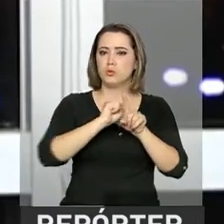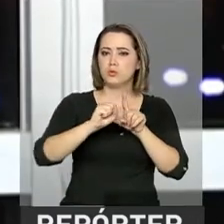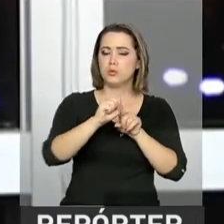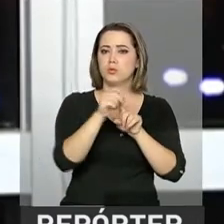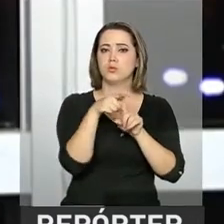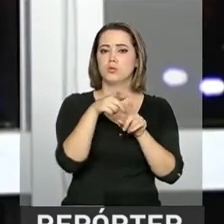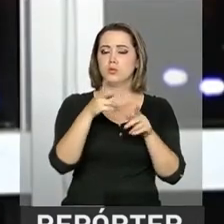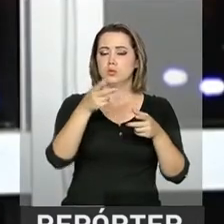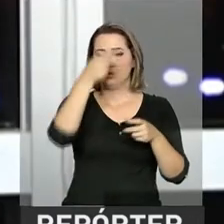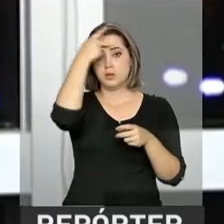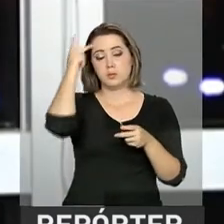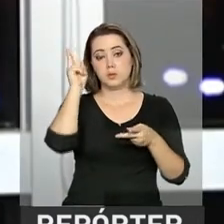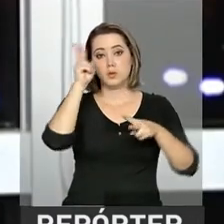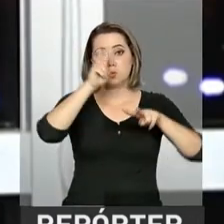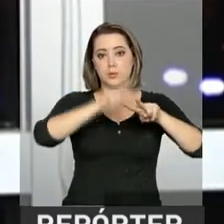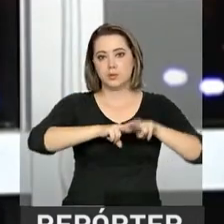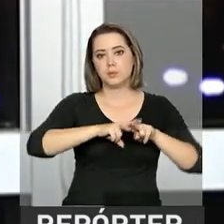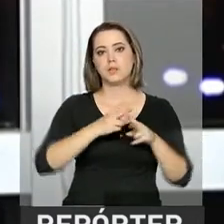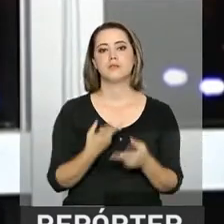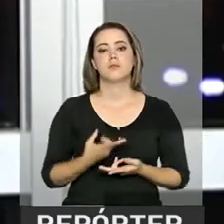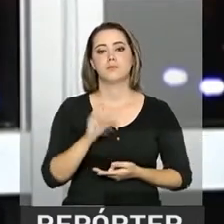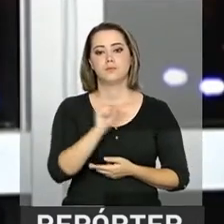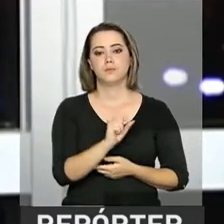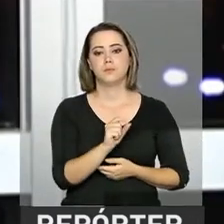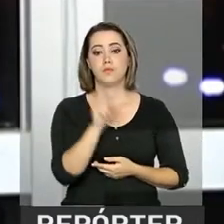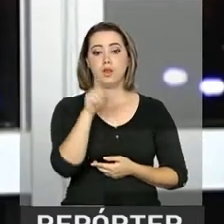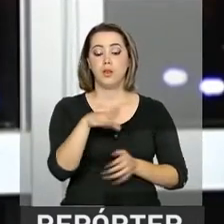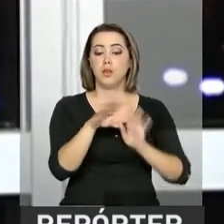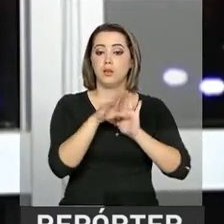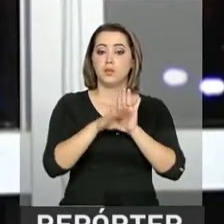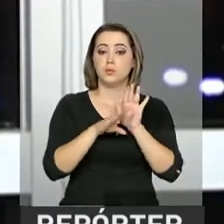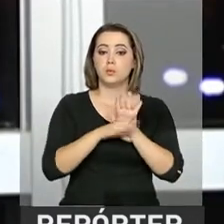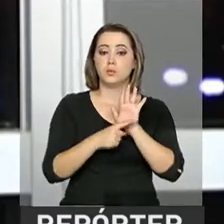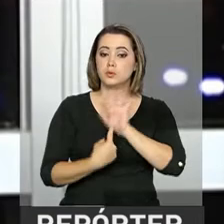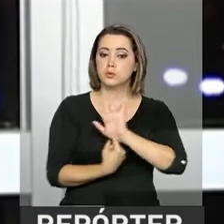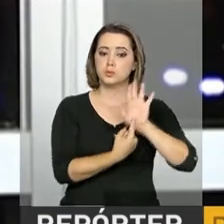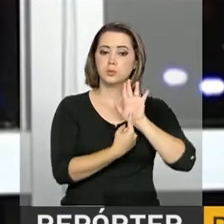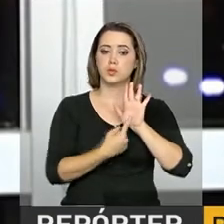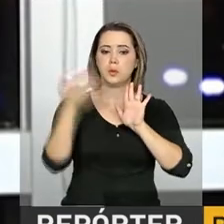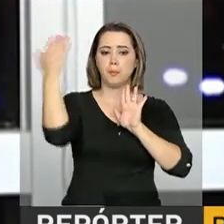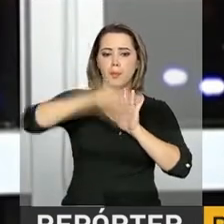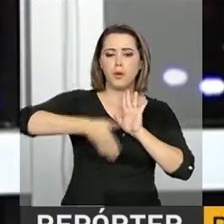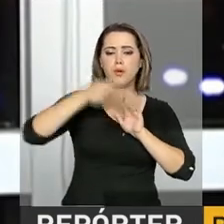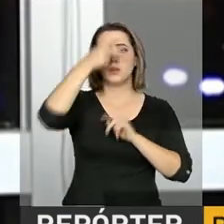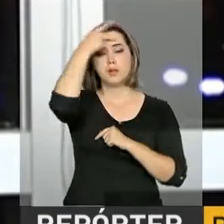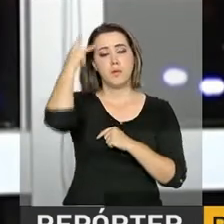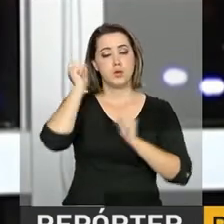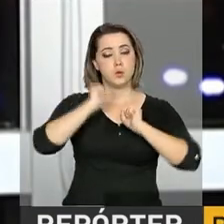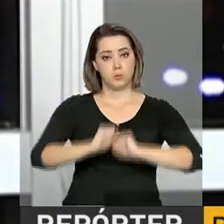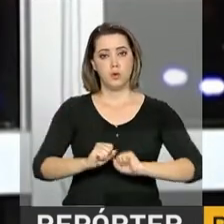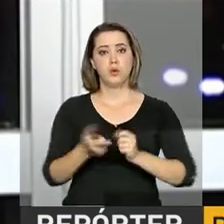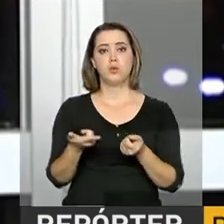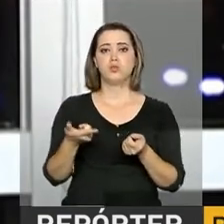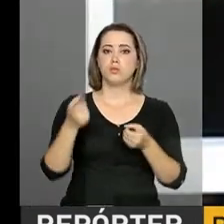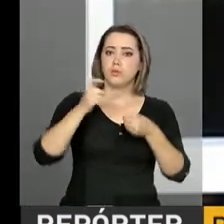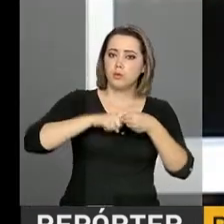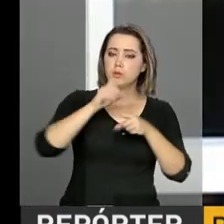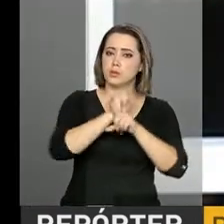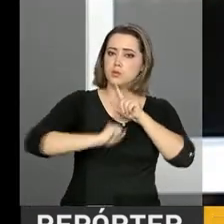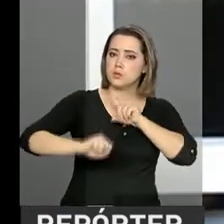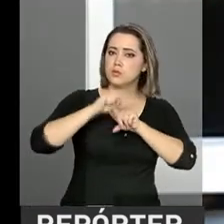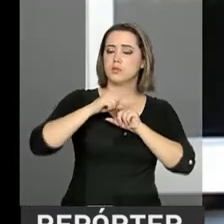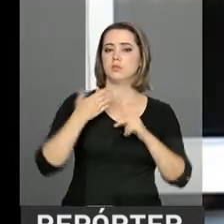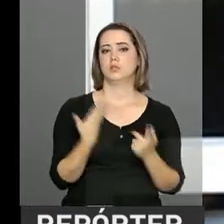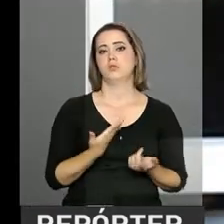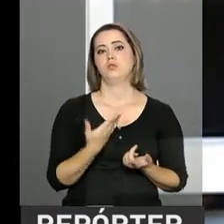prova que o ser humano tem sim capacidade de recuperação. Para